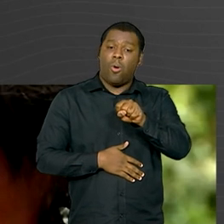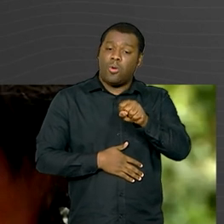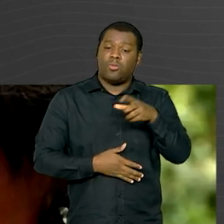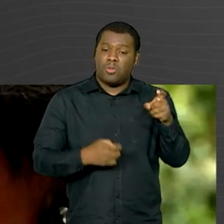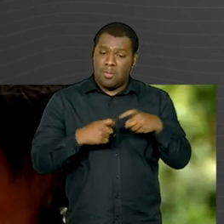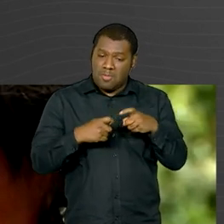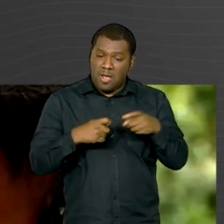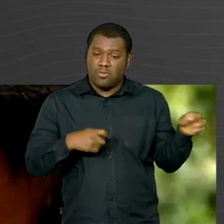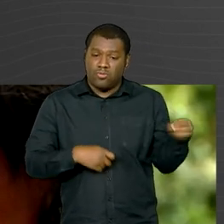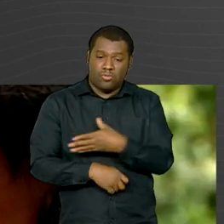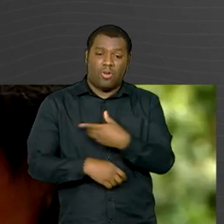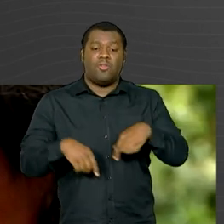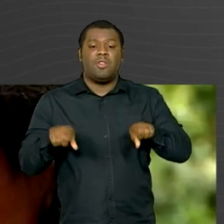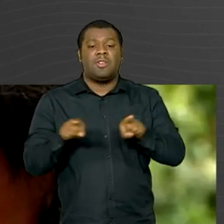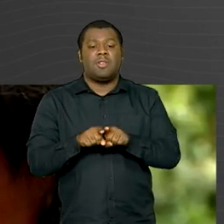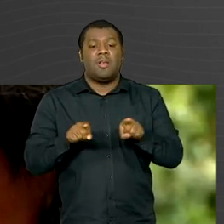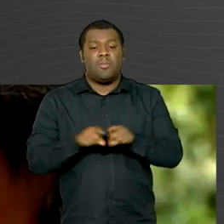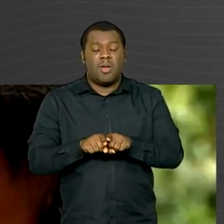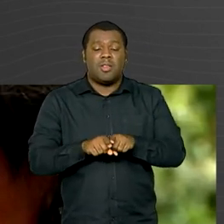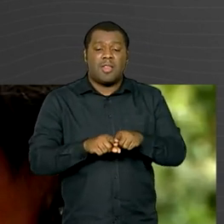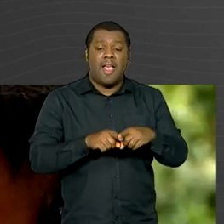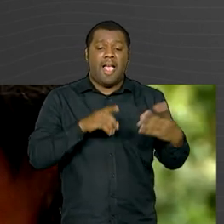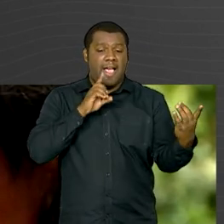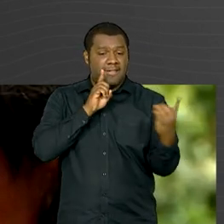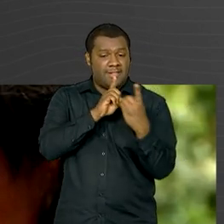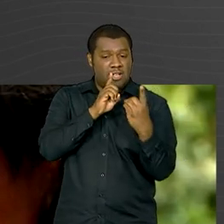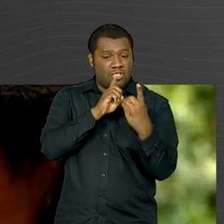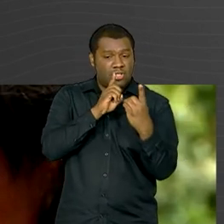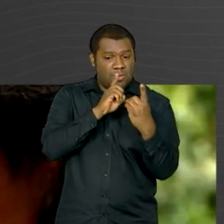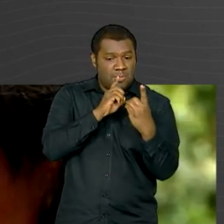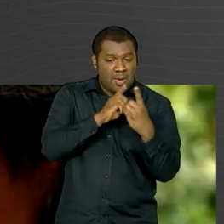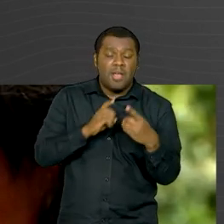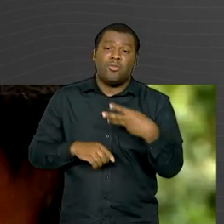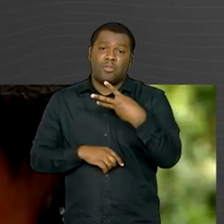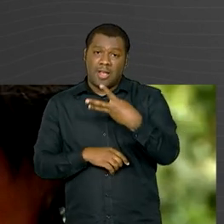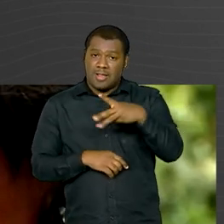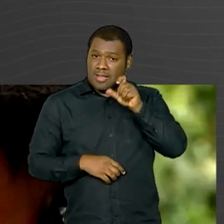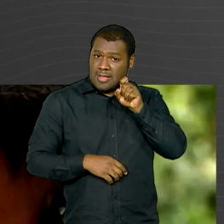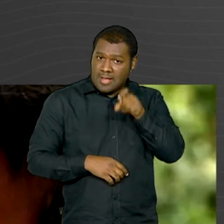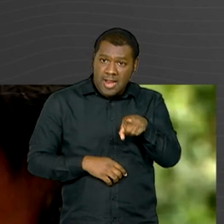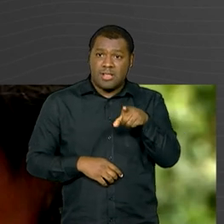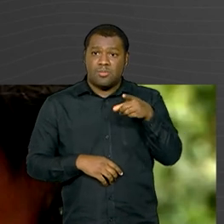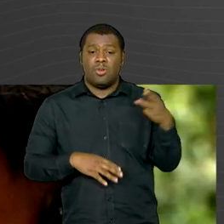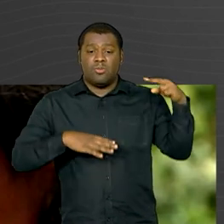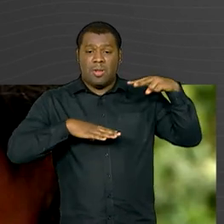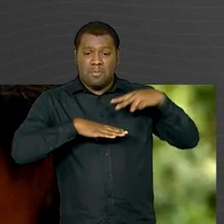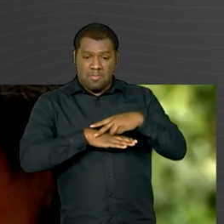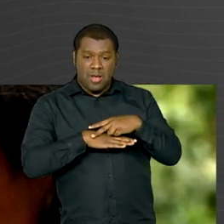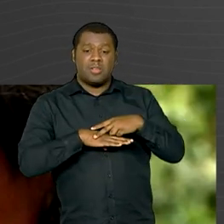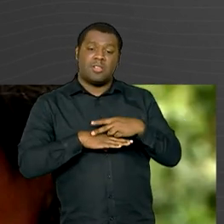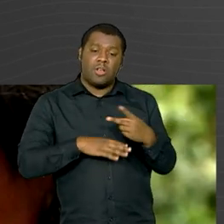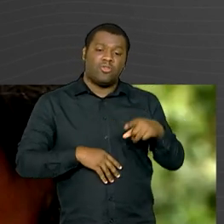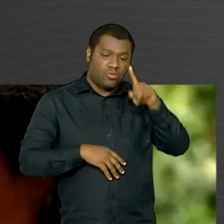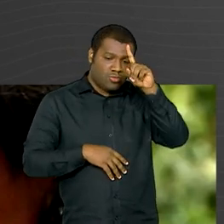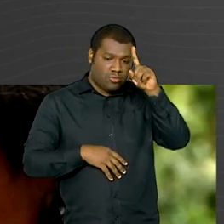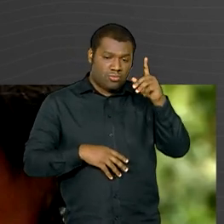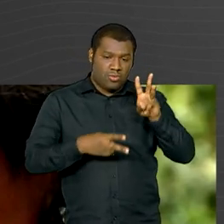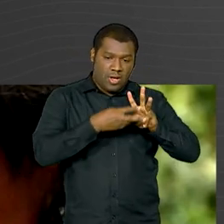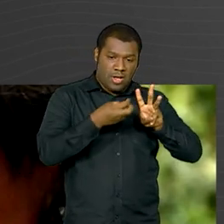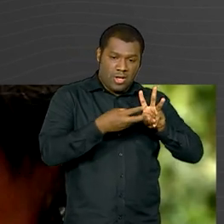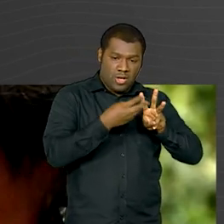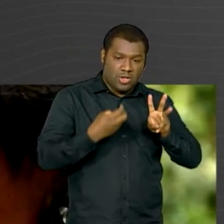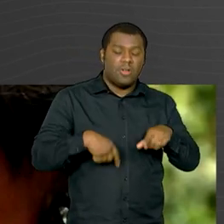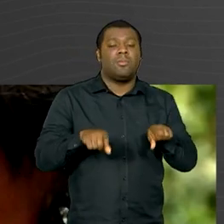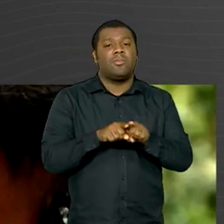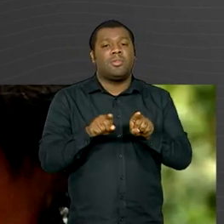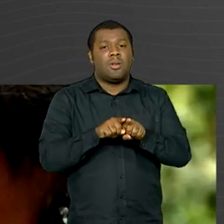de 3 mil pacientes que precisavam de ações de média e alta complexidade, além da compra de 4 milhões